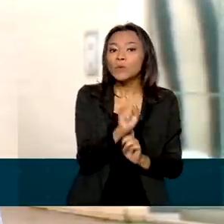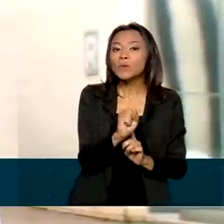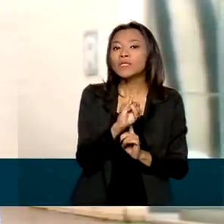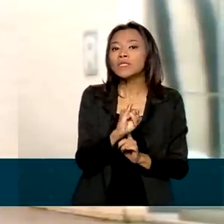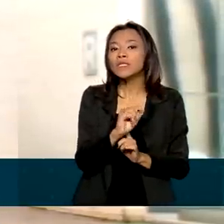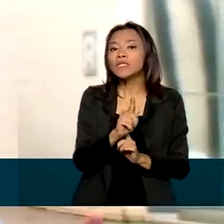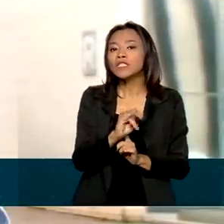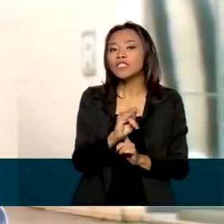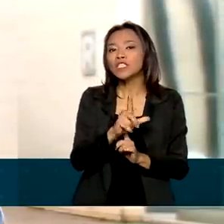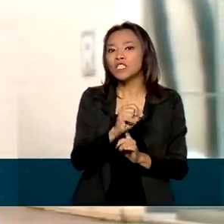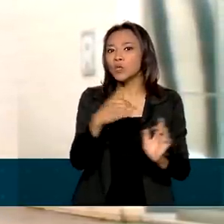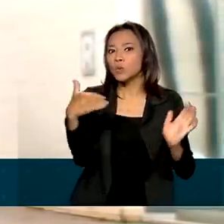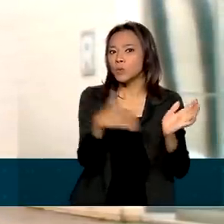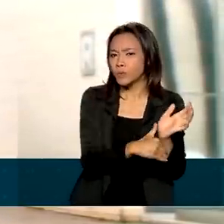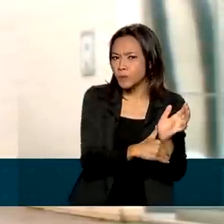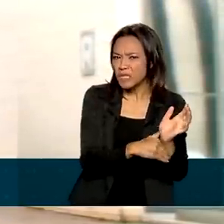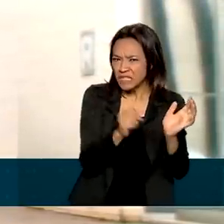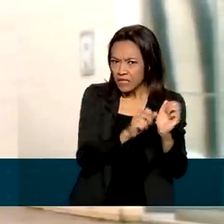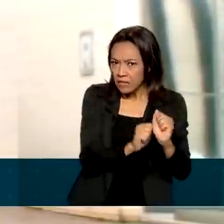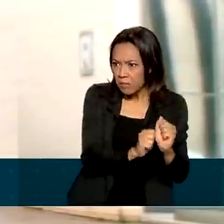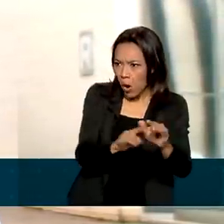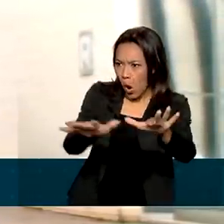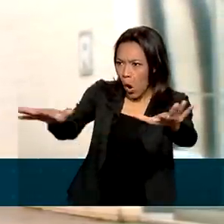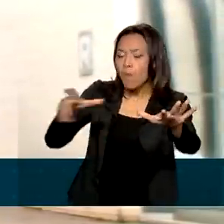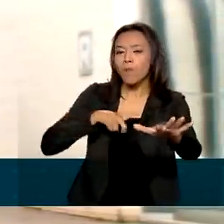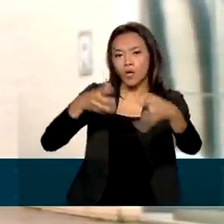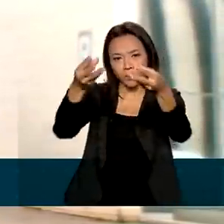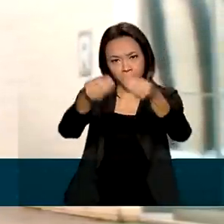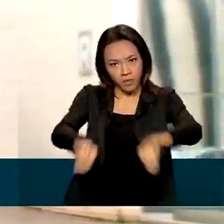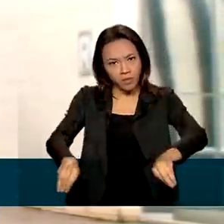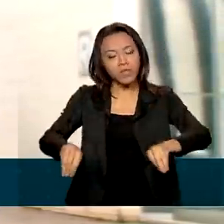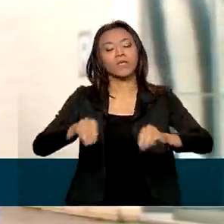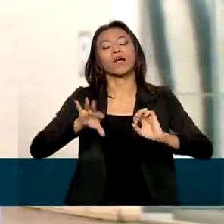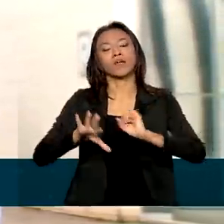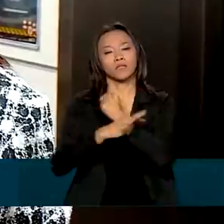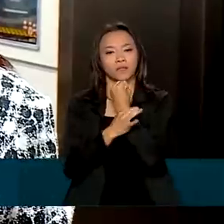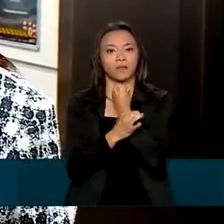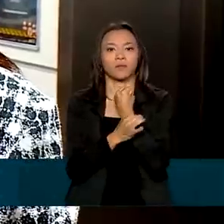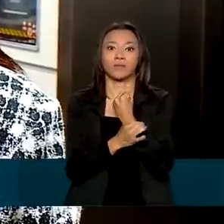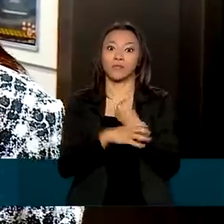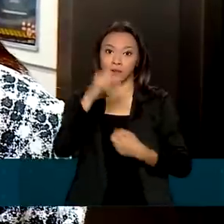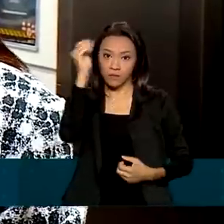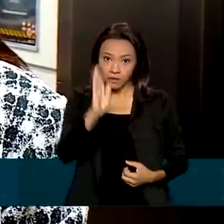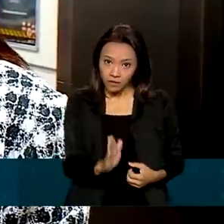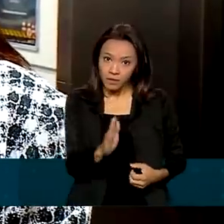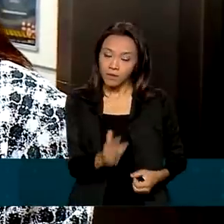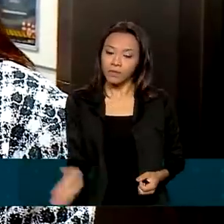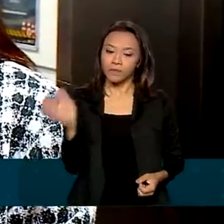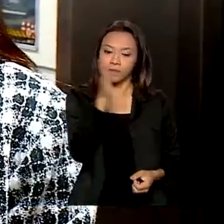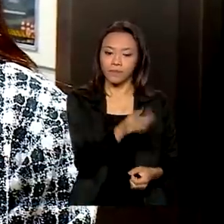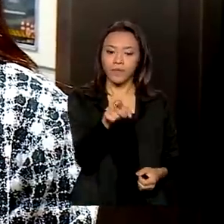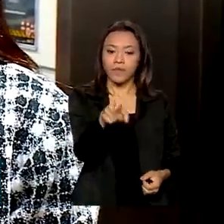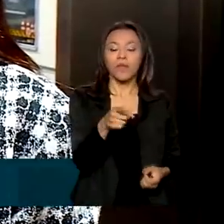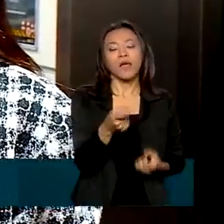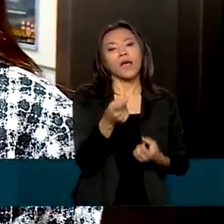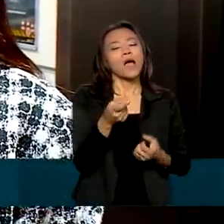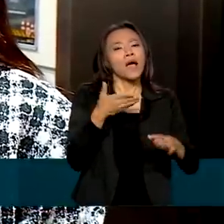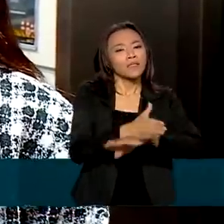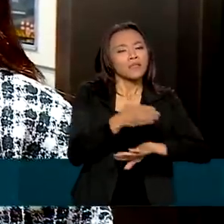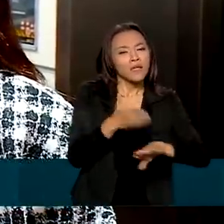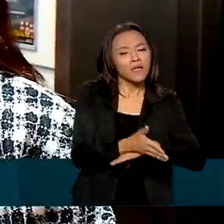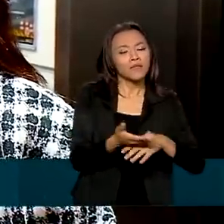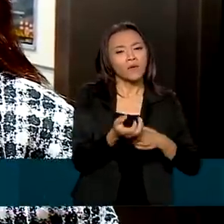que se forem vazadas podem causar danos à segurança nacional. A lei de acesso à informação prevê que